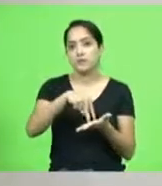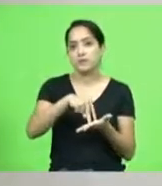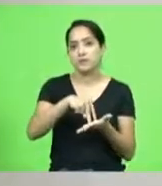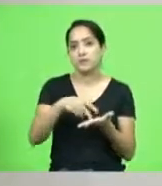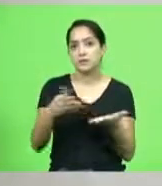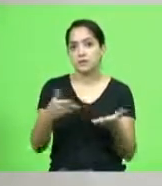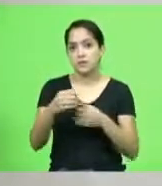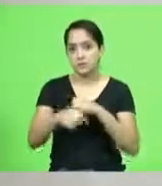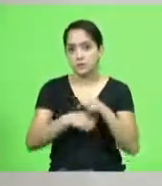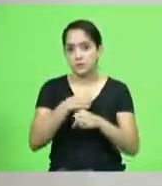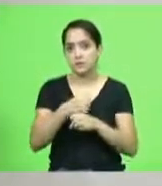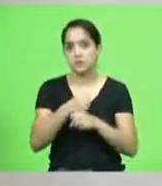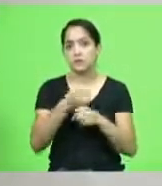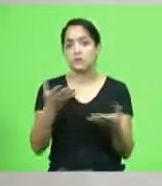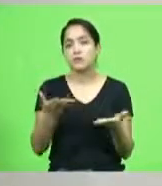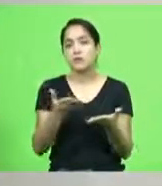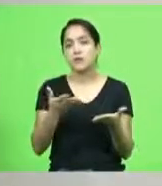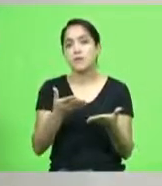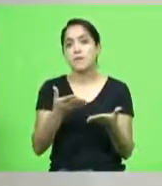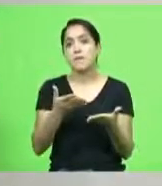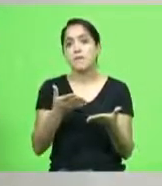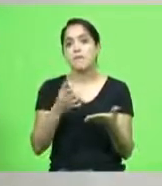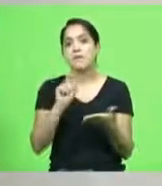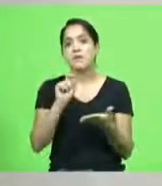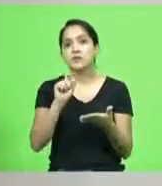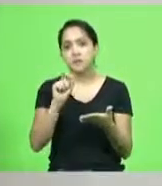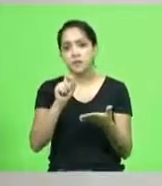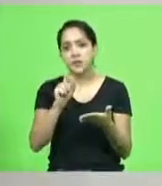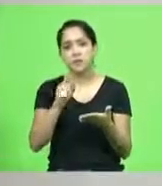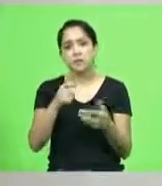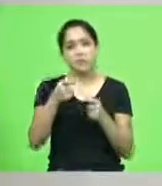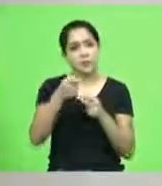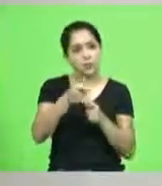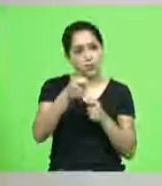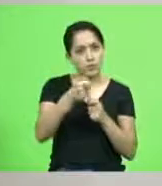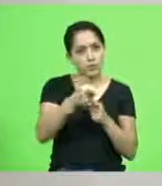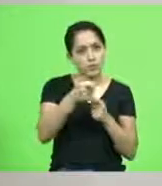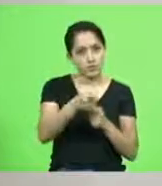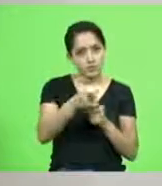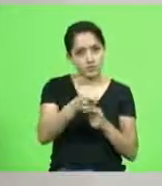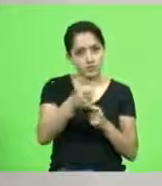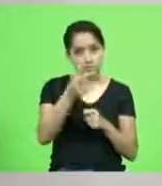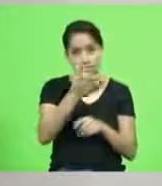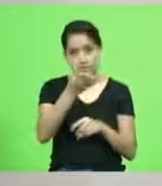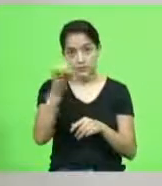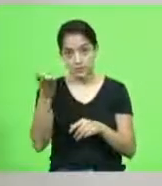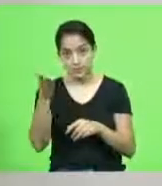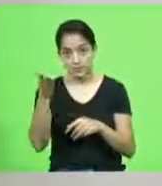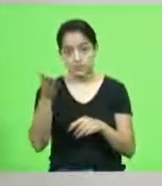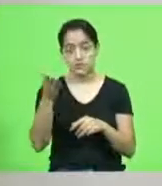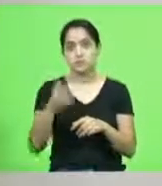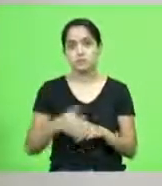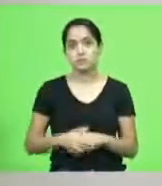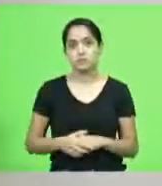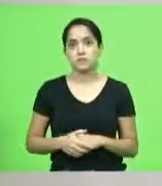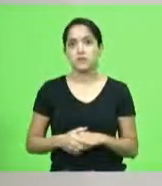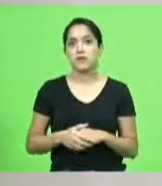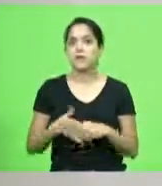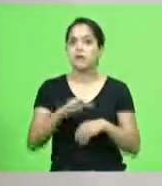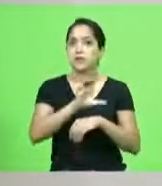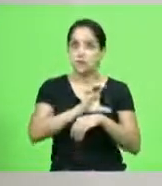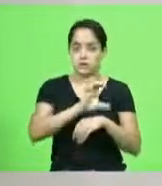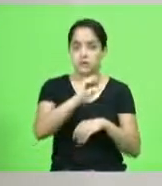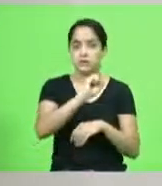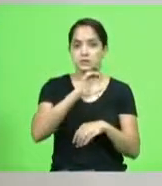para fazer uma convocação uma provocação a vossas excelências e ao estado de Santa